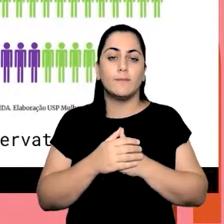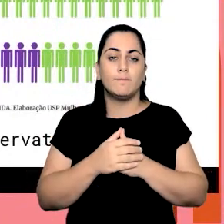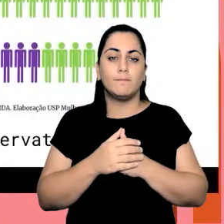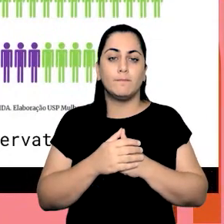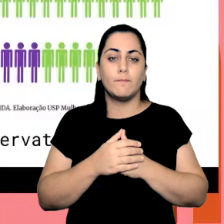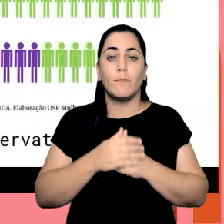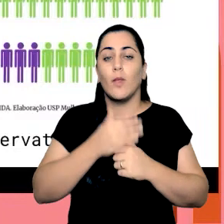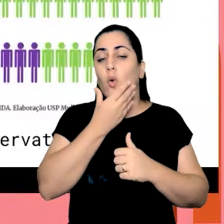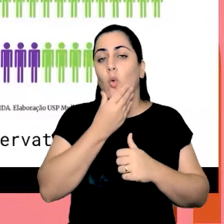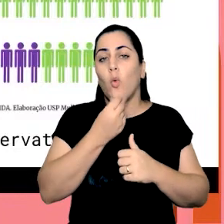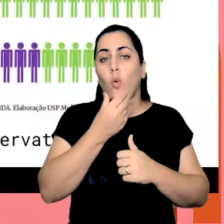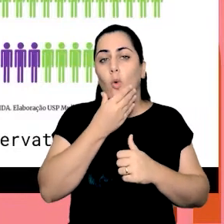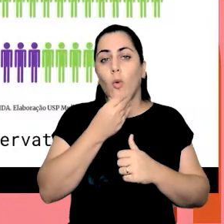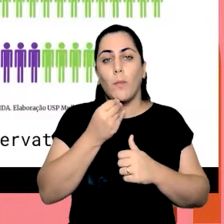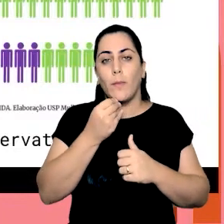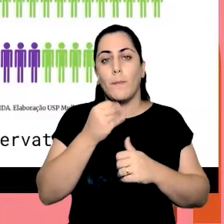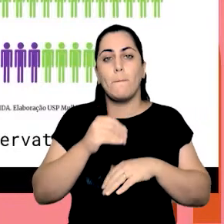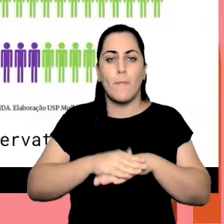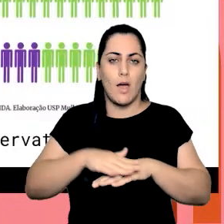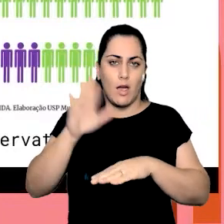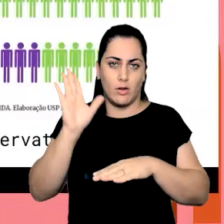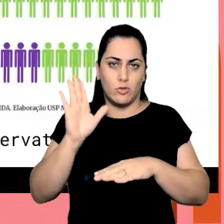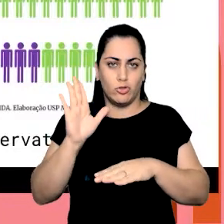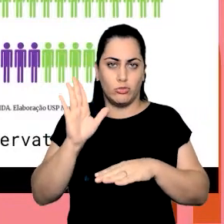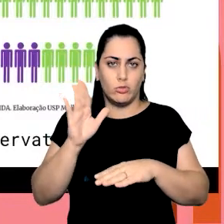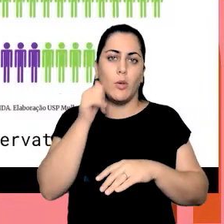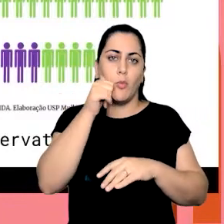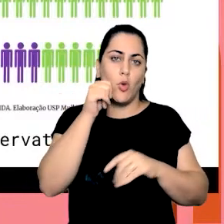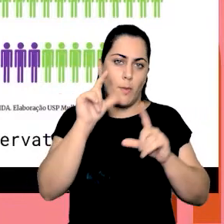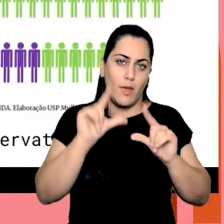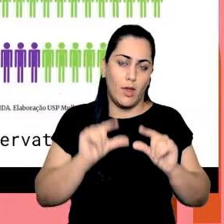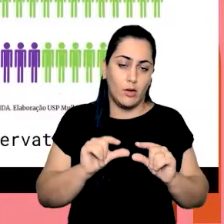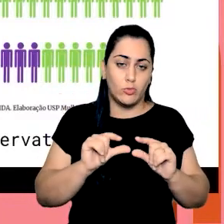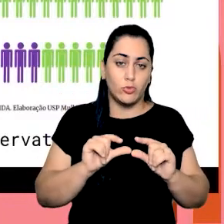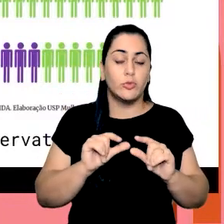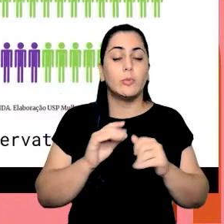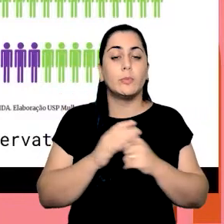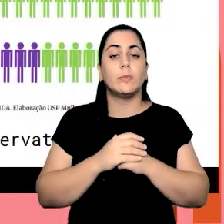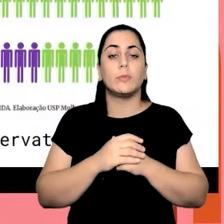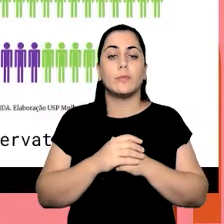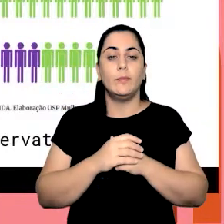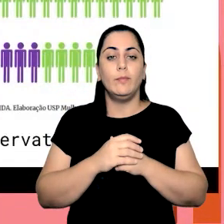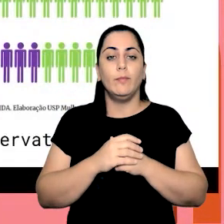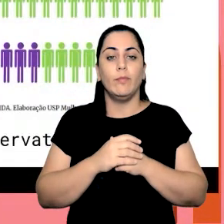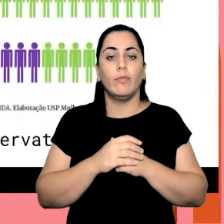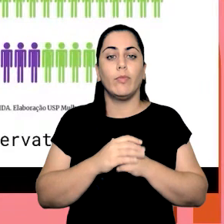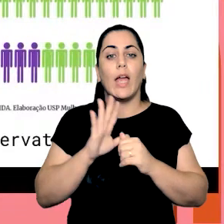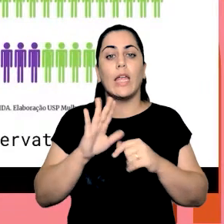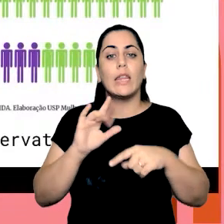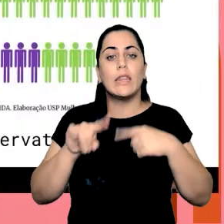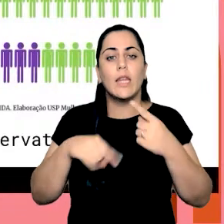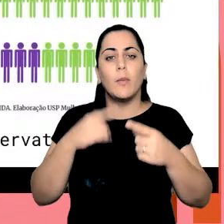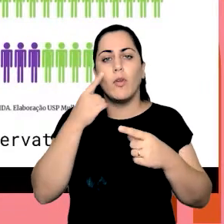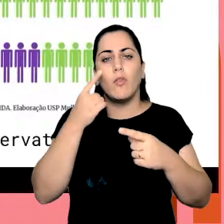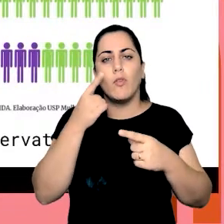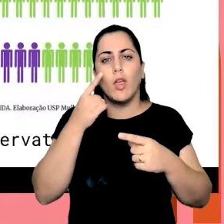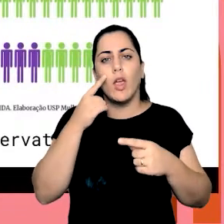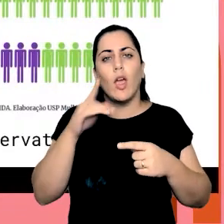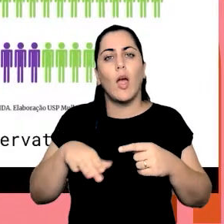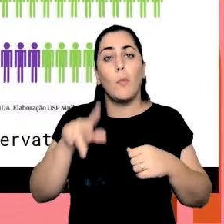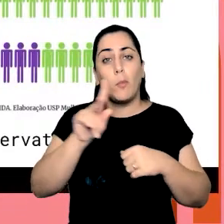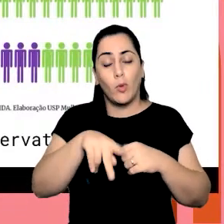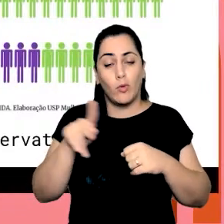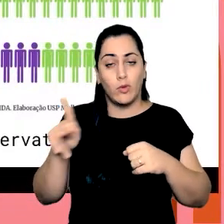o sexo masculino está mais presente do que as mulheres e aí quando faz esse recorte para docência